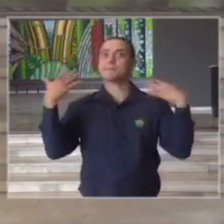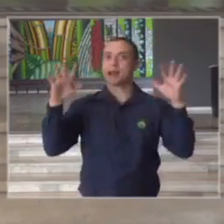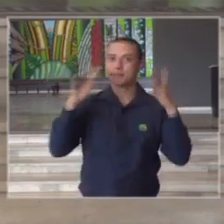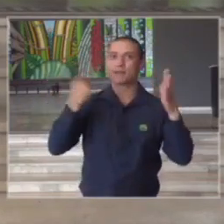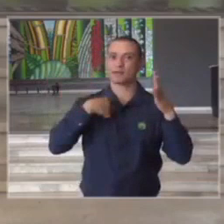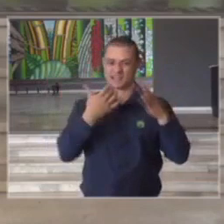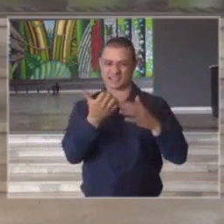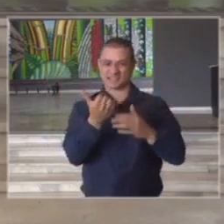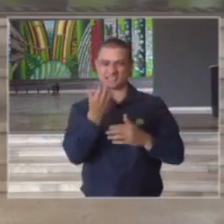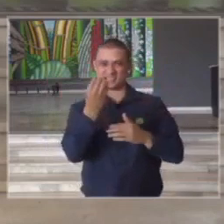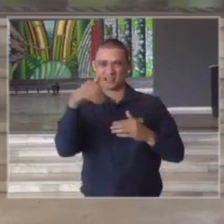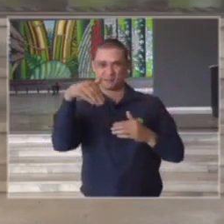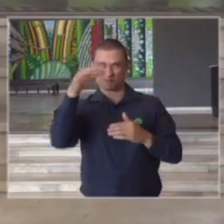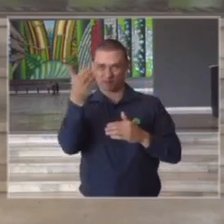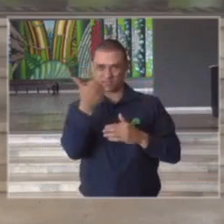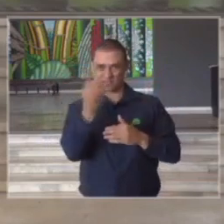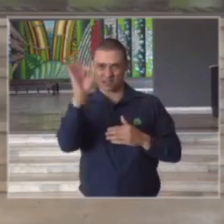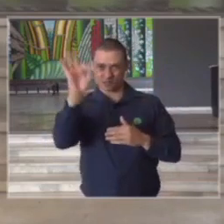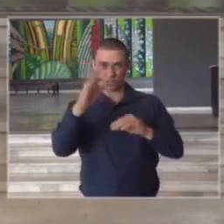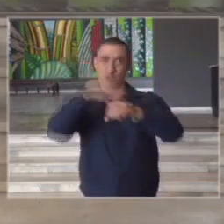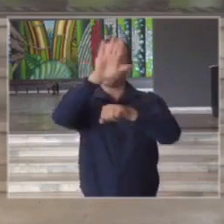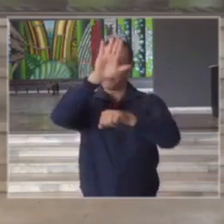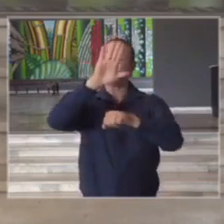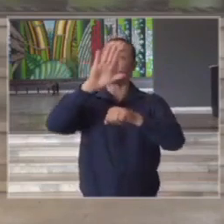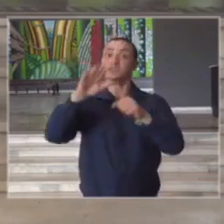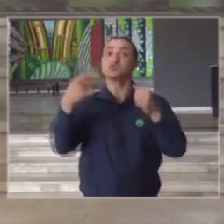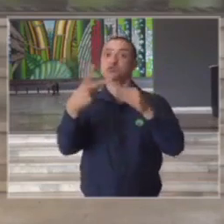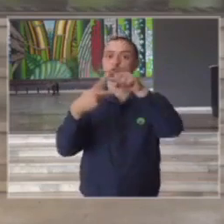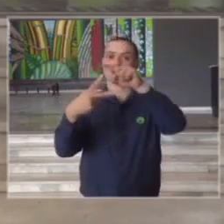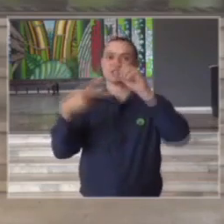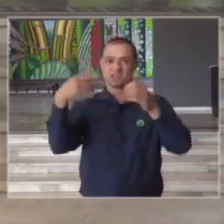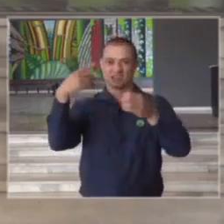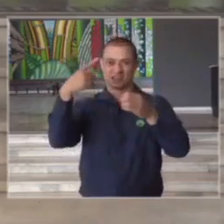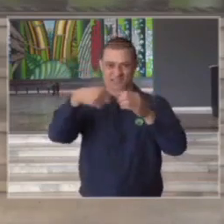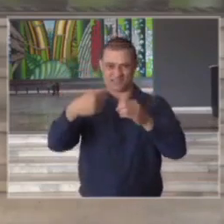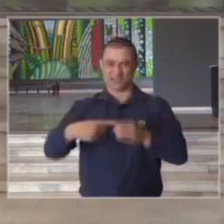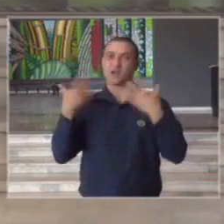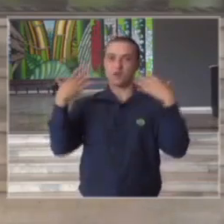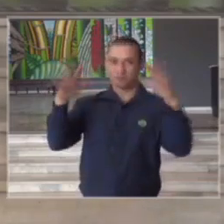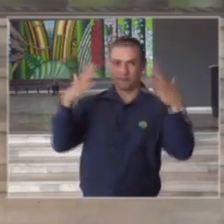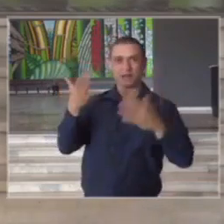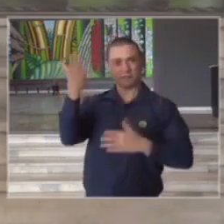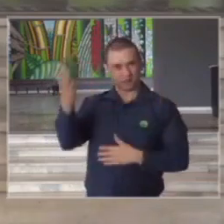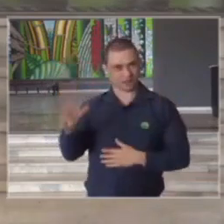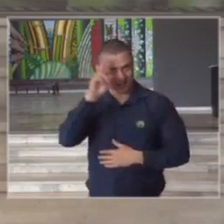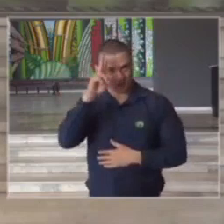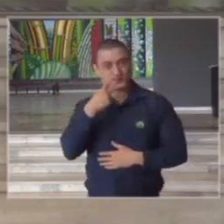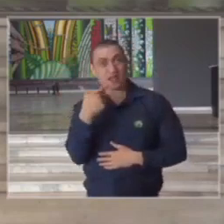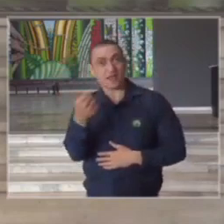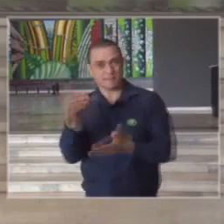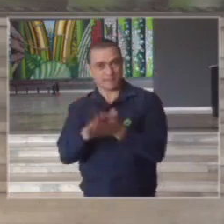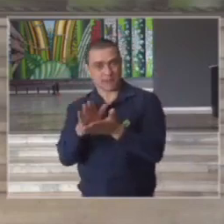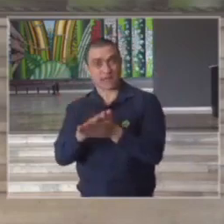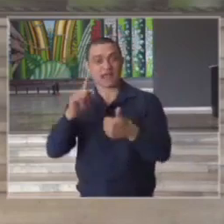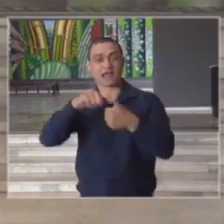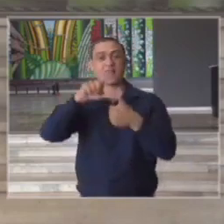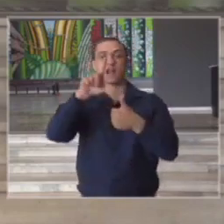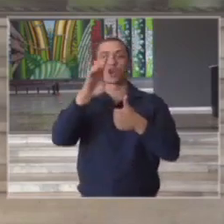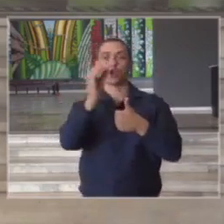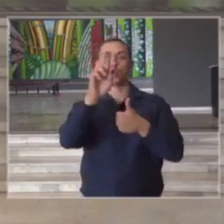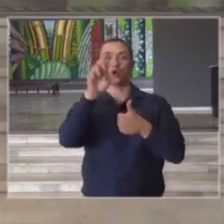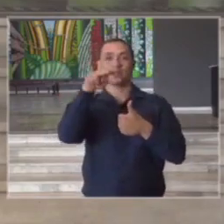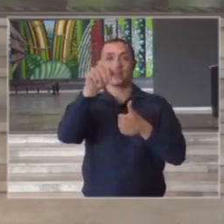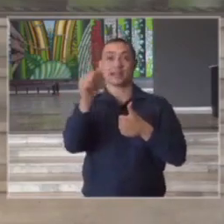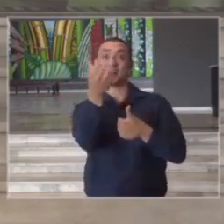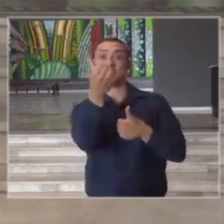manhã como cidades que performaram muito bem e receberam os cumprimentos e os elogios do governo de São Paulo Lorena com